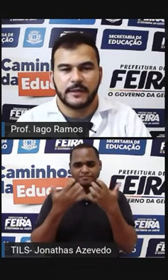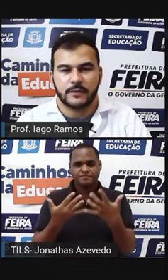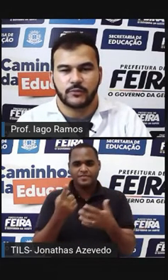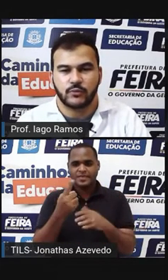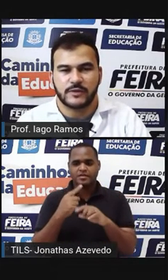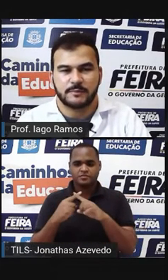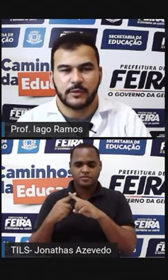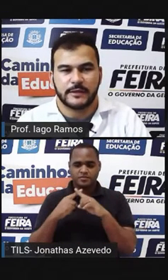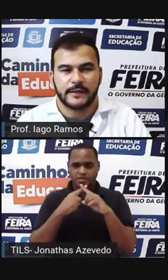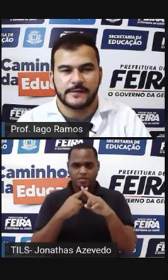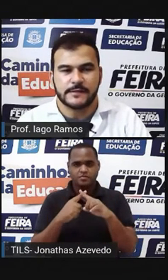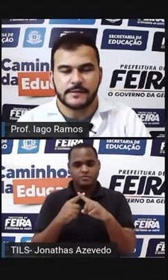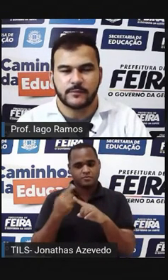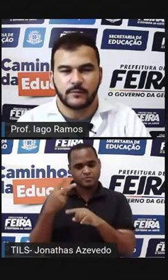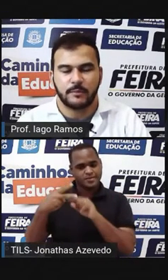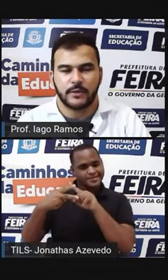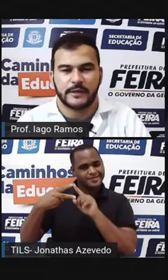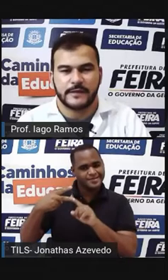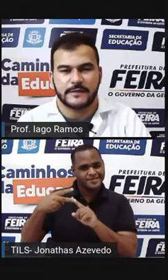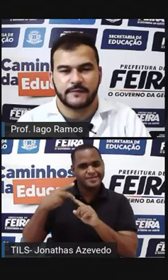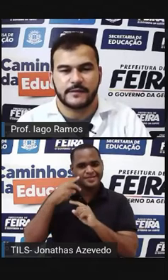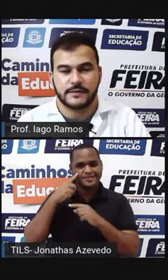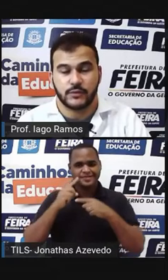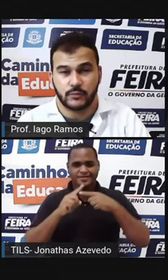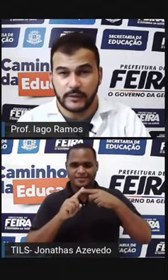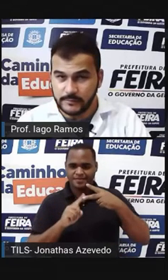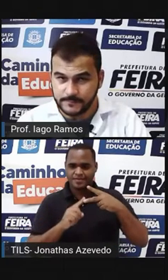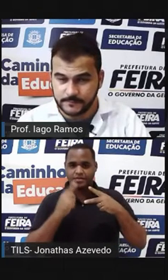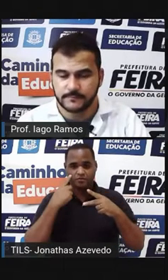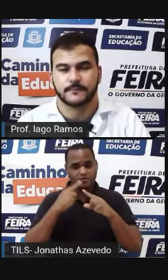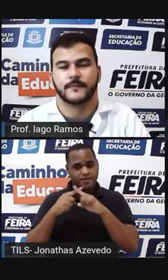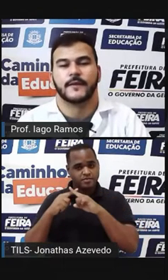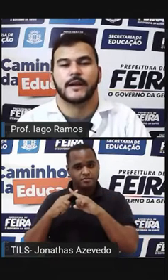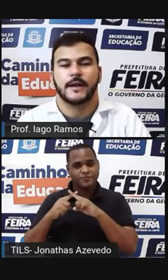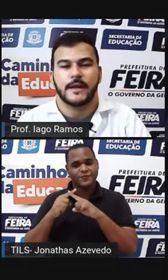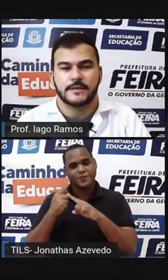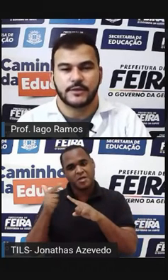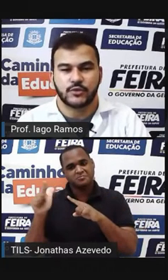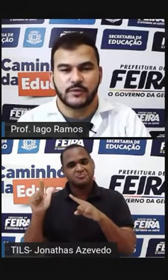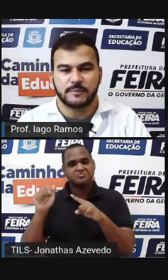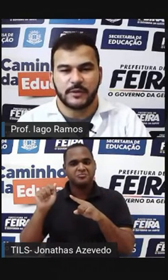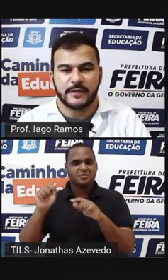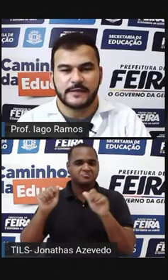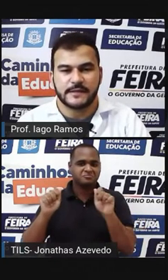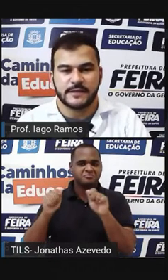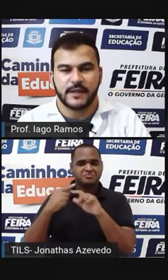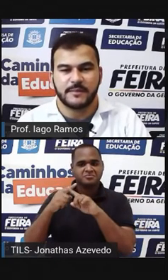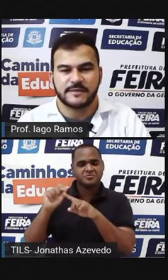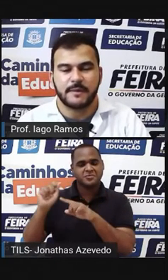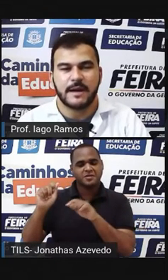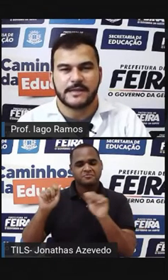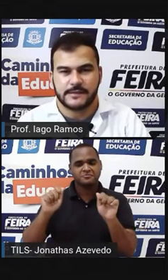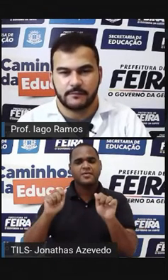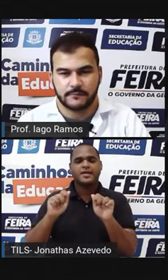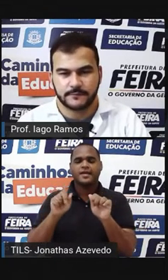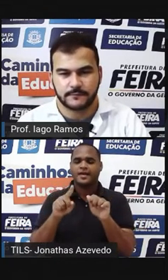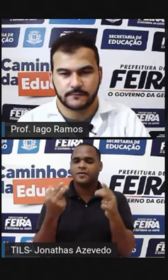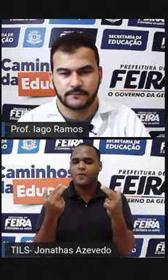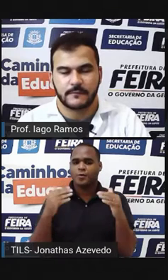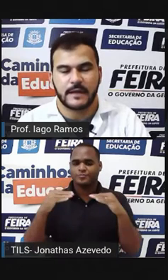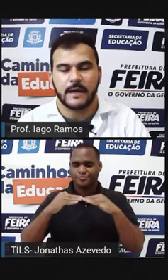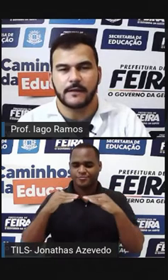multiplicando Duas potências Uma potencia Vezes outra Essas duas potências Têm a mesma base